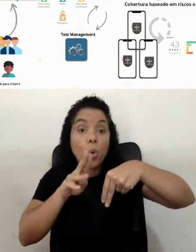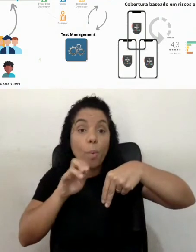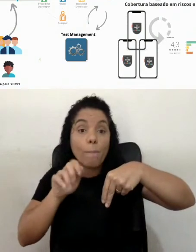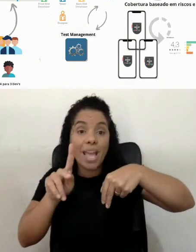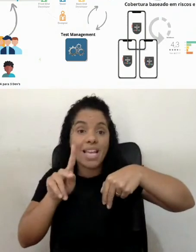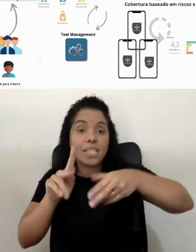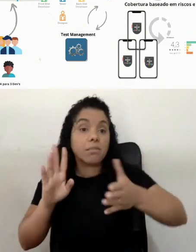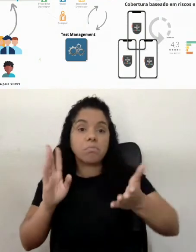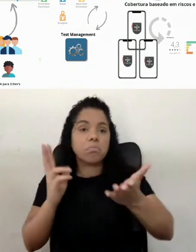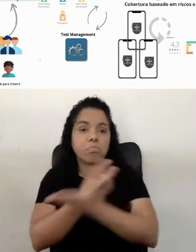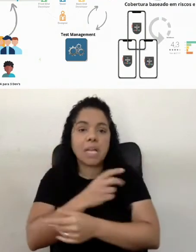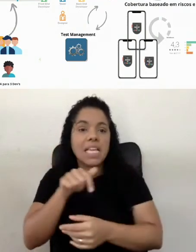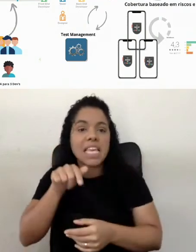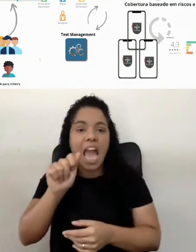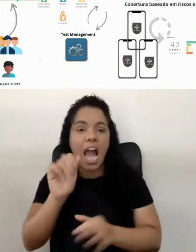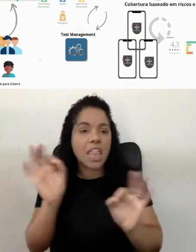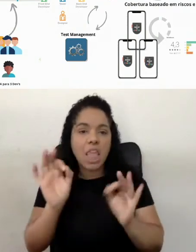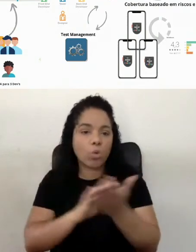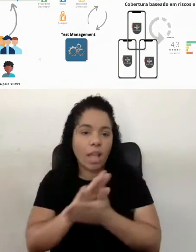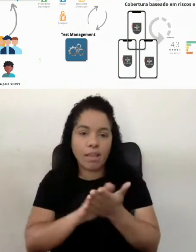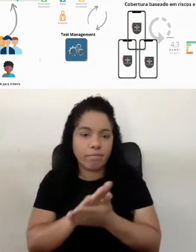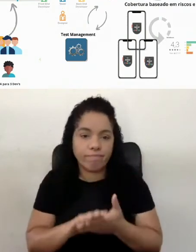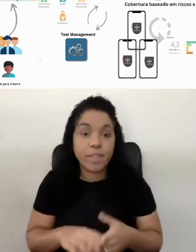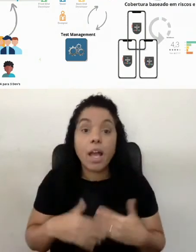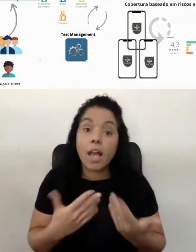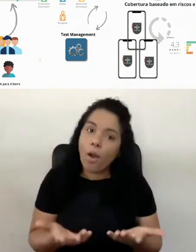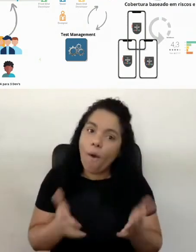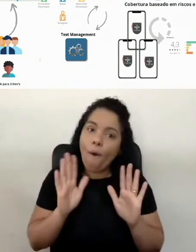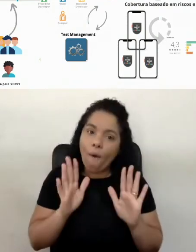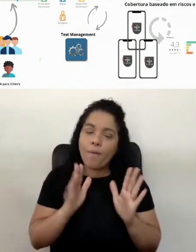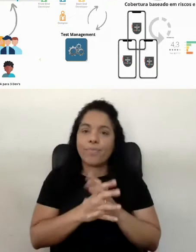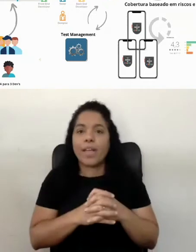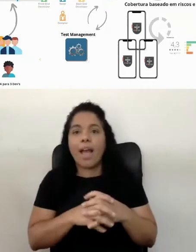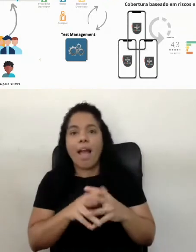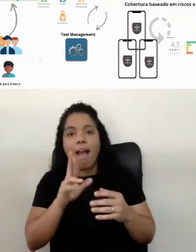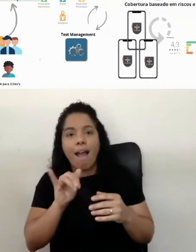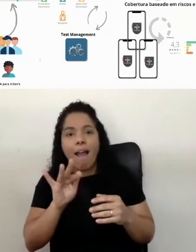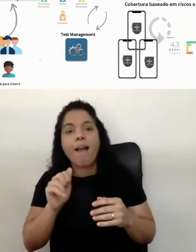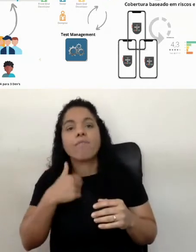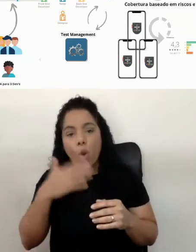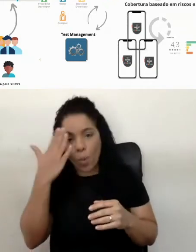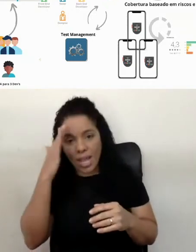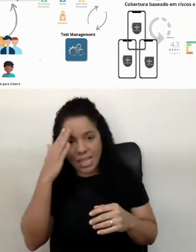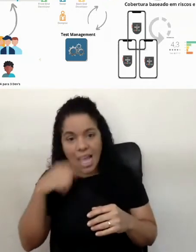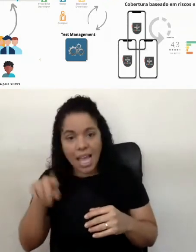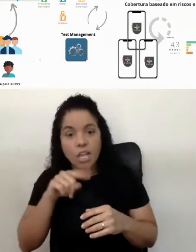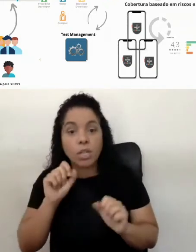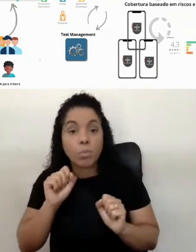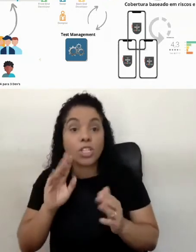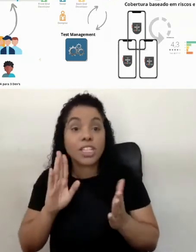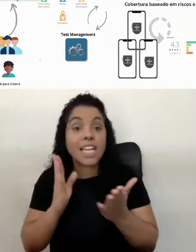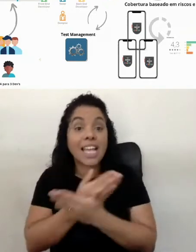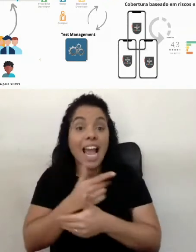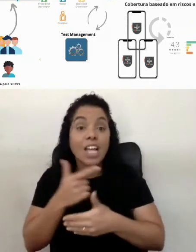papel do QA? Ô, Rafa, então, eu entendo que eles podem até ter abolido o